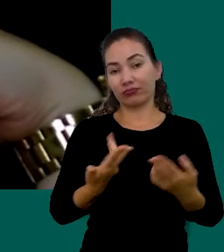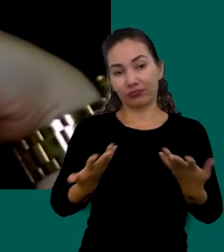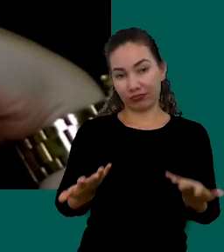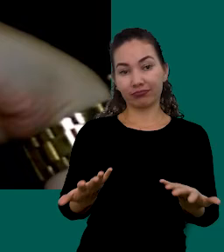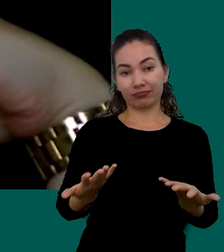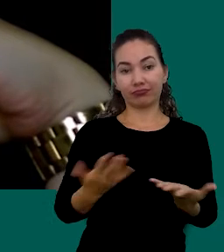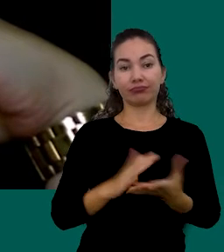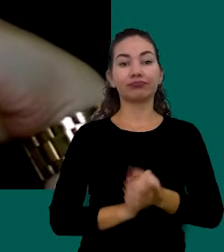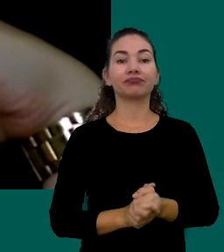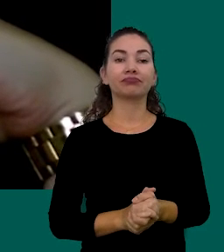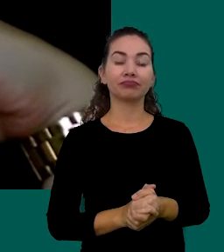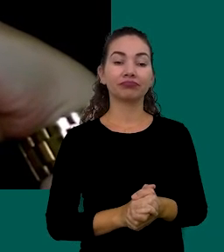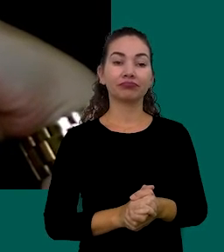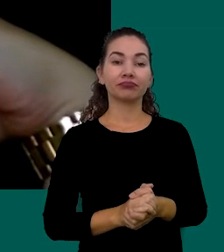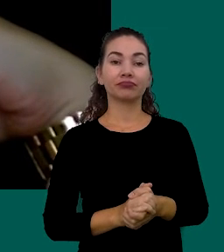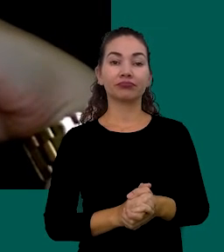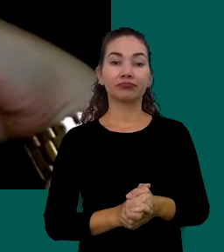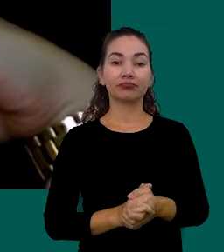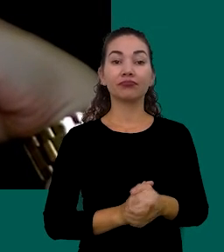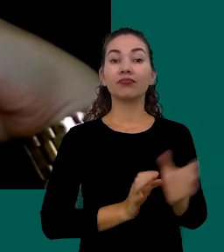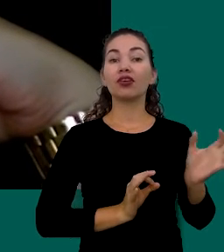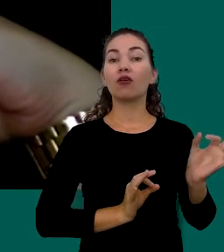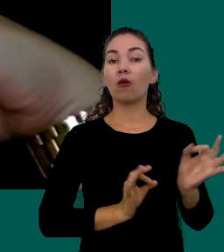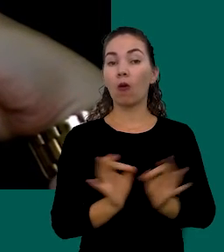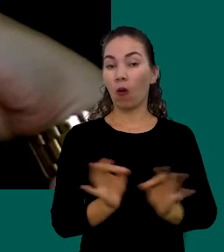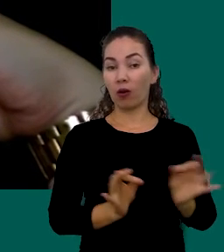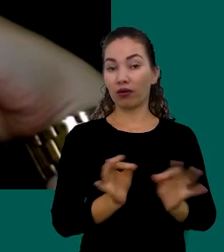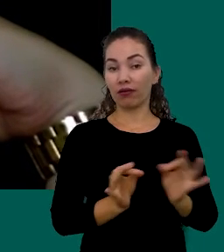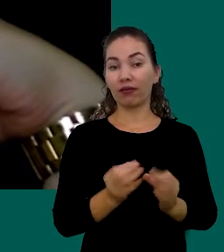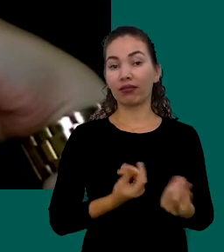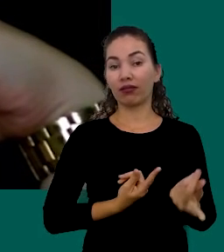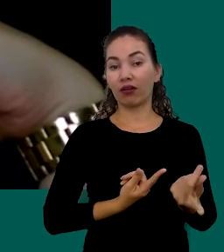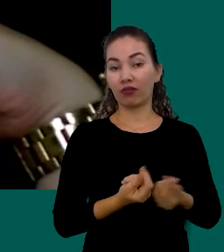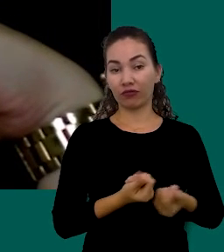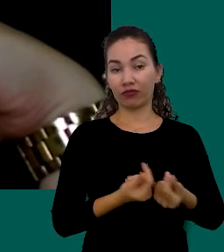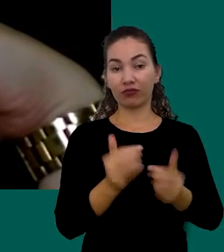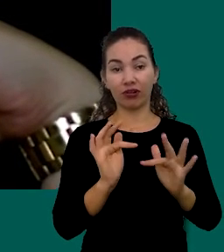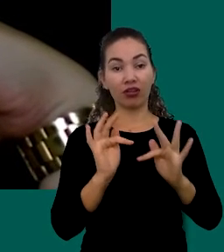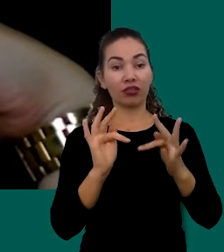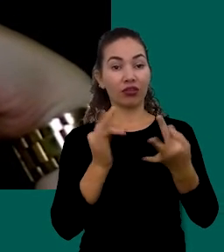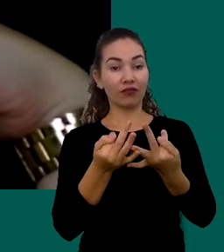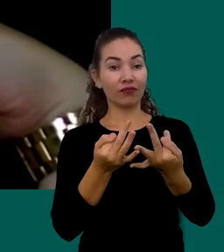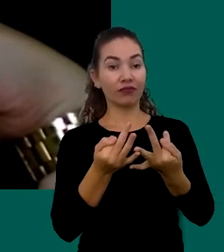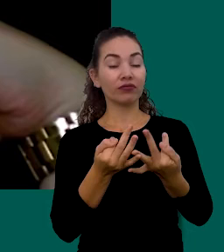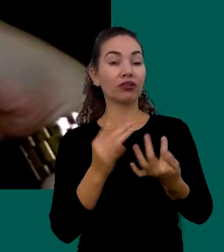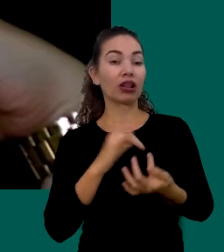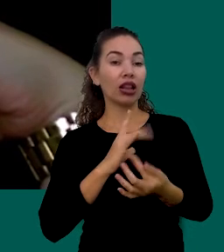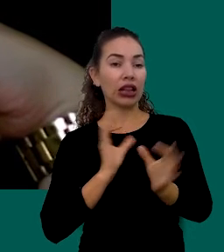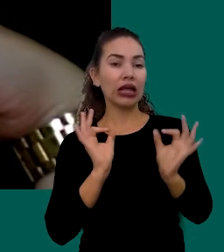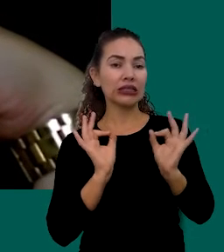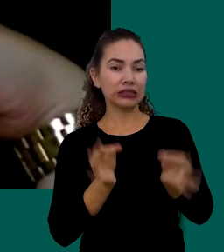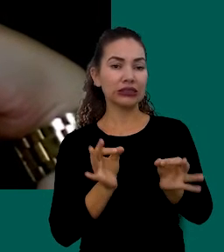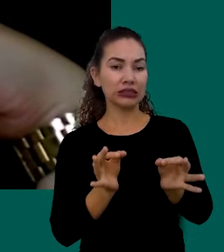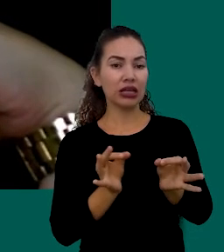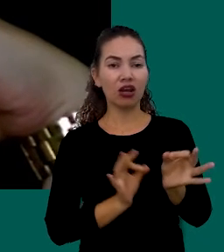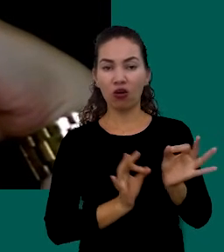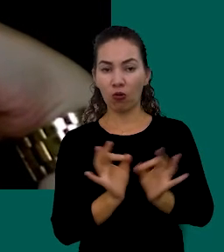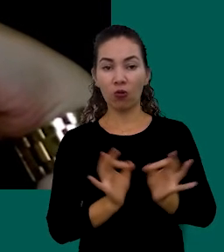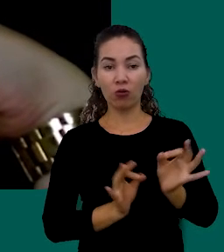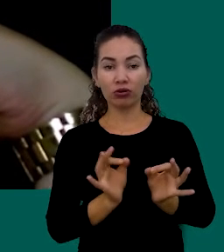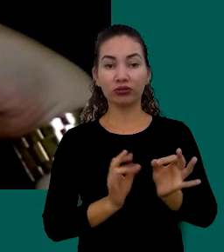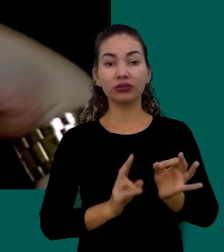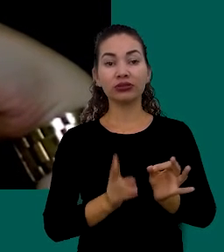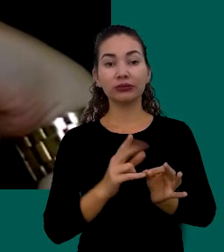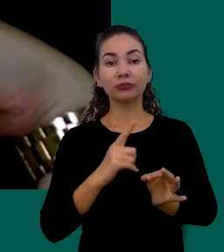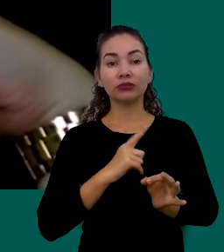Quando A Organização Financeira Da Família Ela Tiver Bem Ajustada Sempre